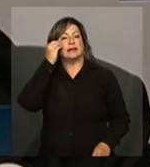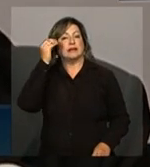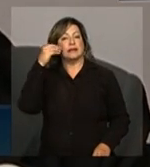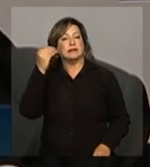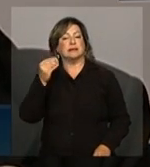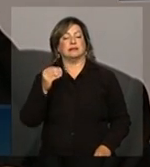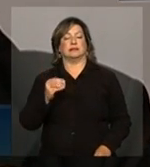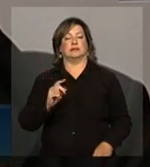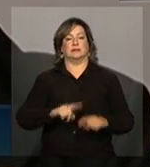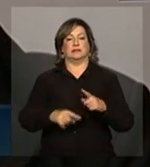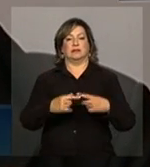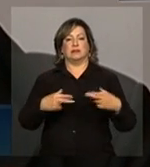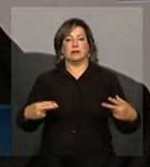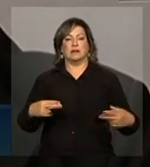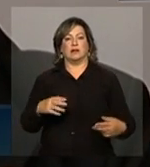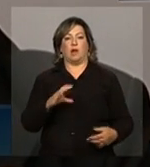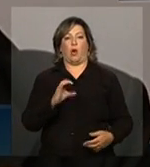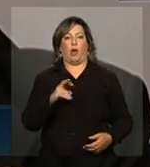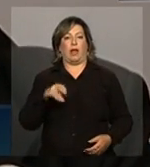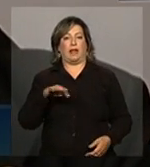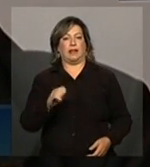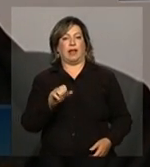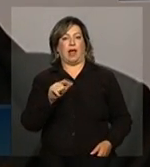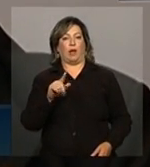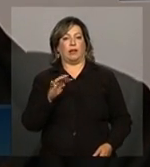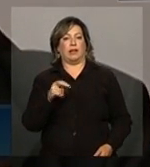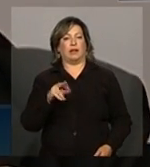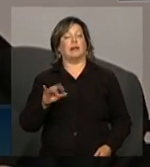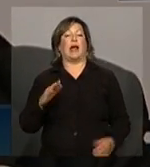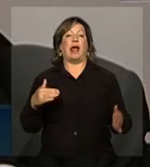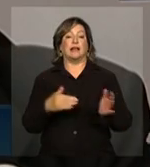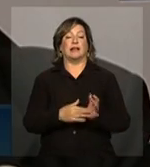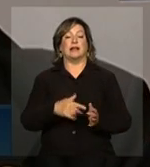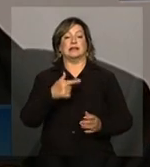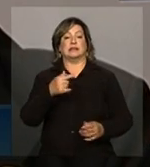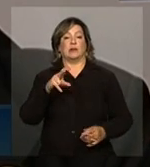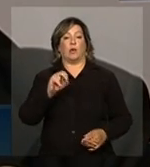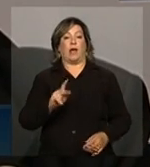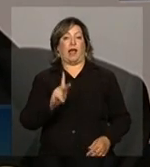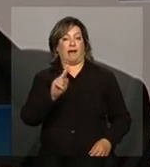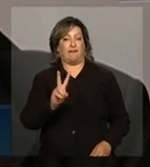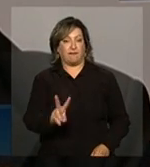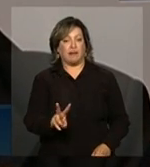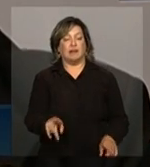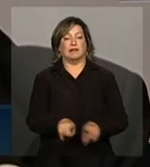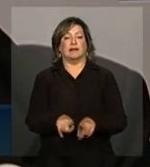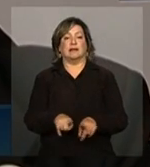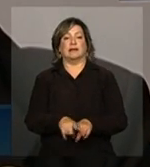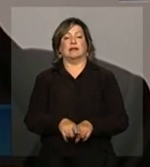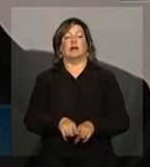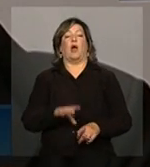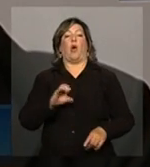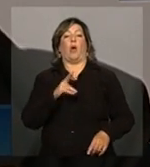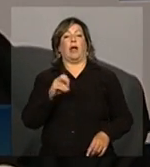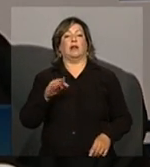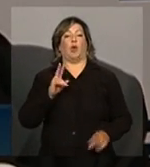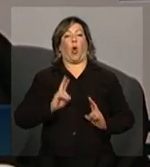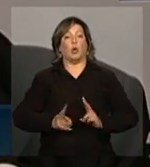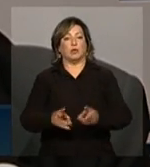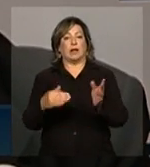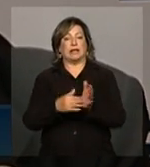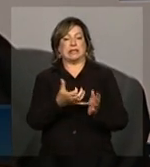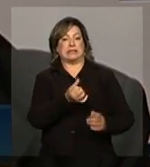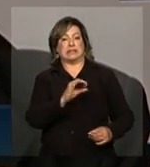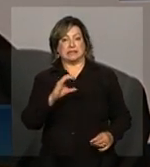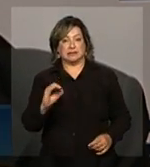equipamentos em corrente alternada até 750 KV, corrente contínua até 600 KV. Agora, ele vai ter condições de